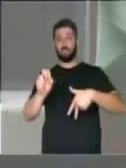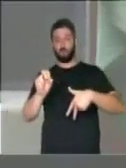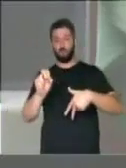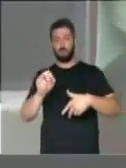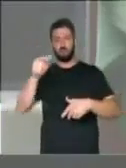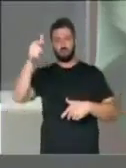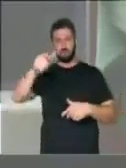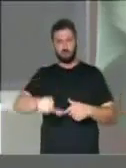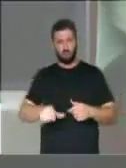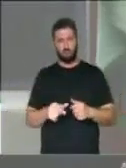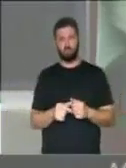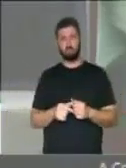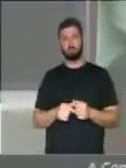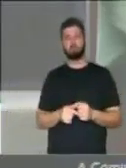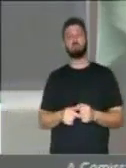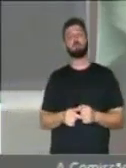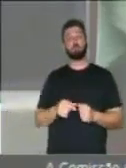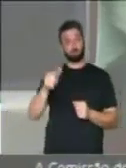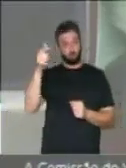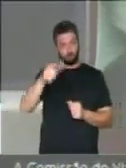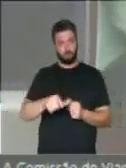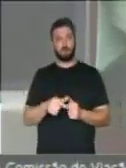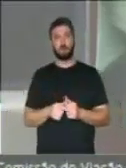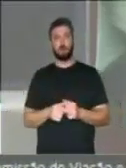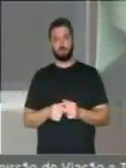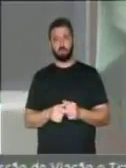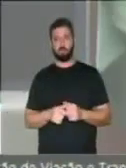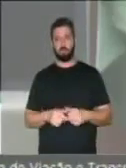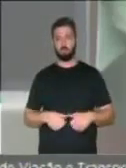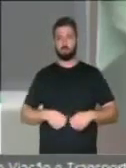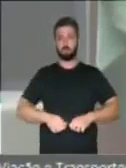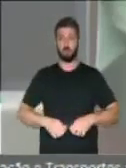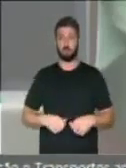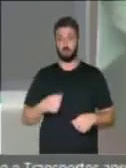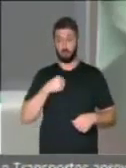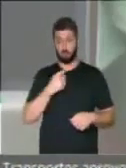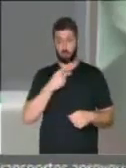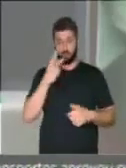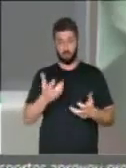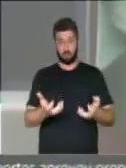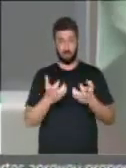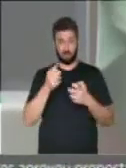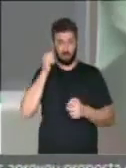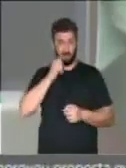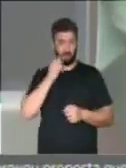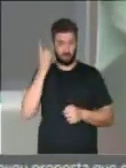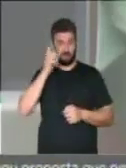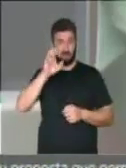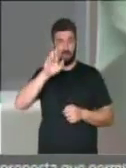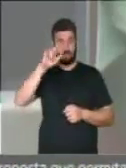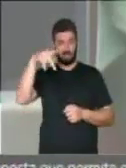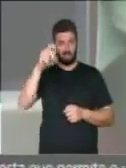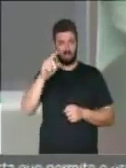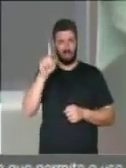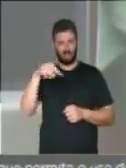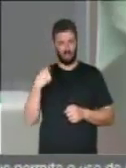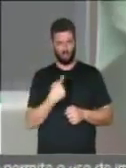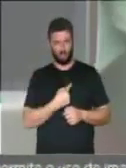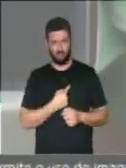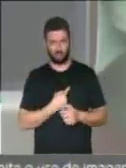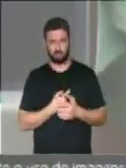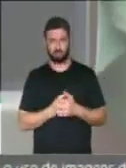de novo, é de novo, eu quero colocar, deputada Érica, que não somos nós,